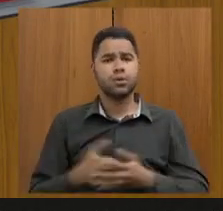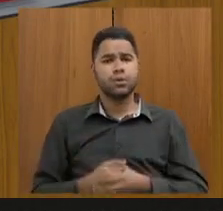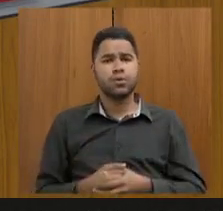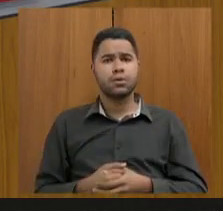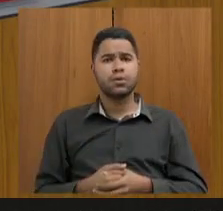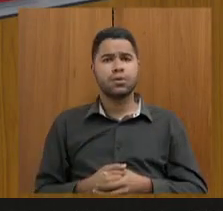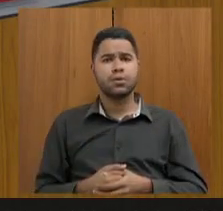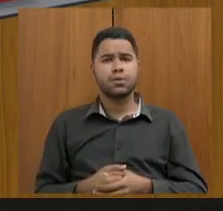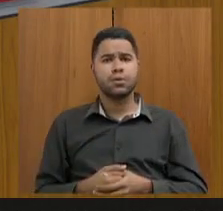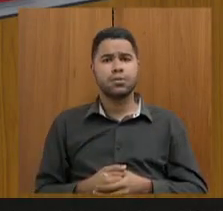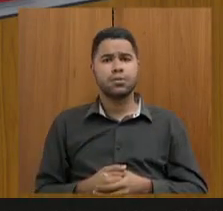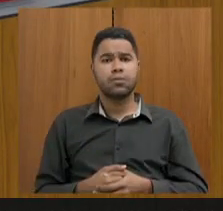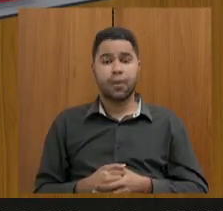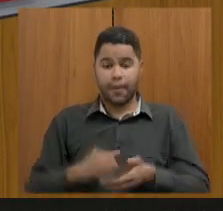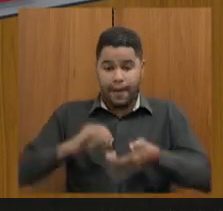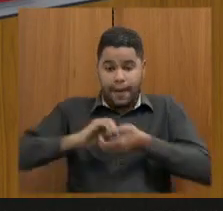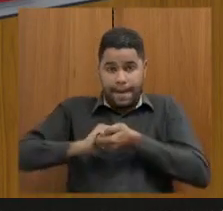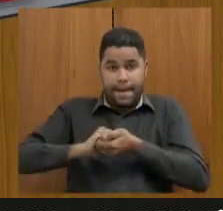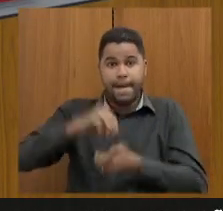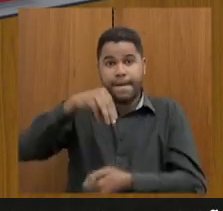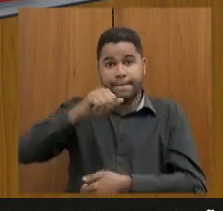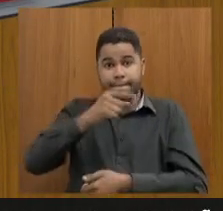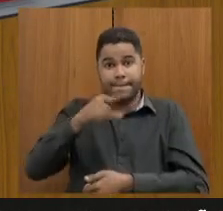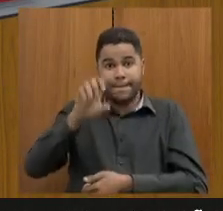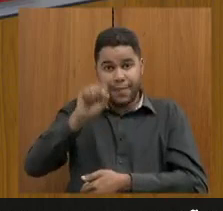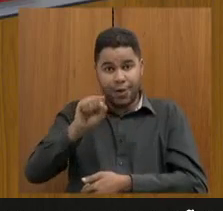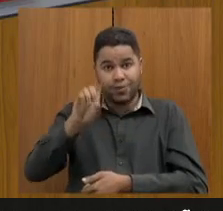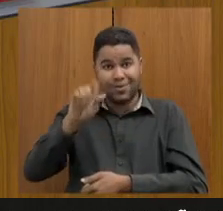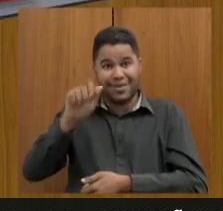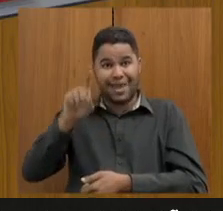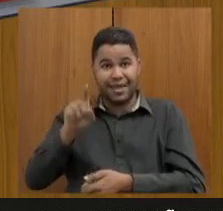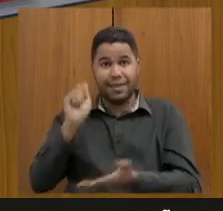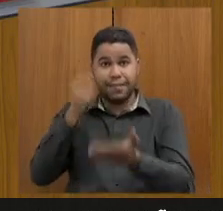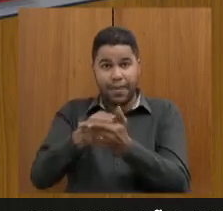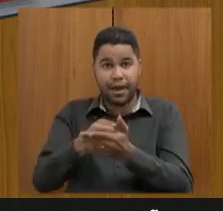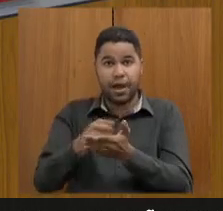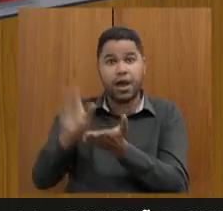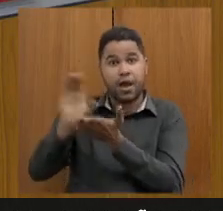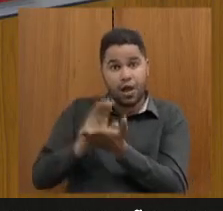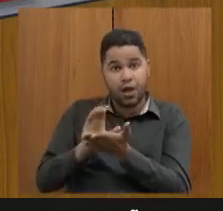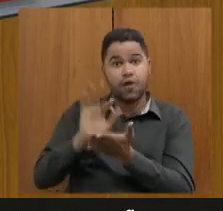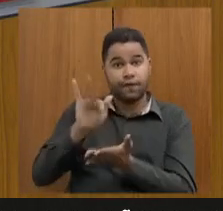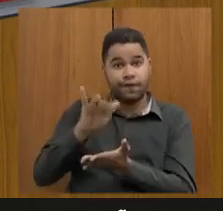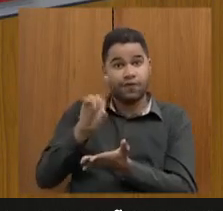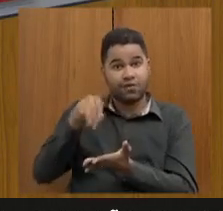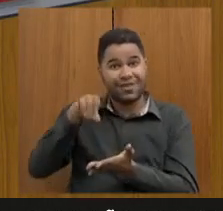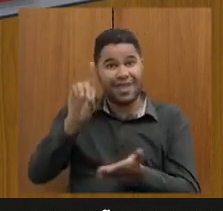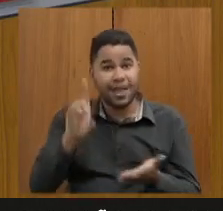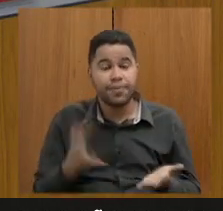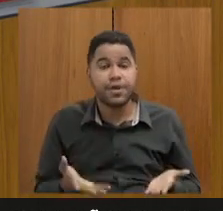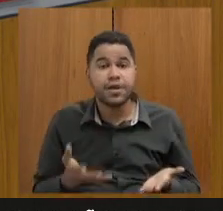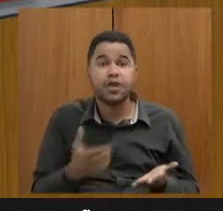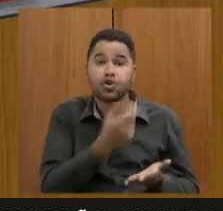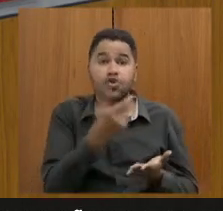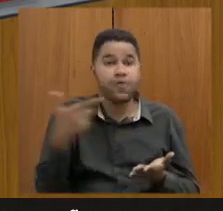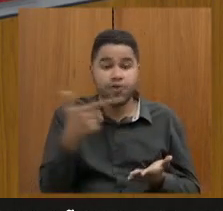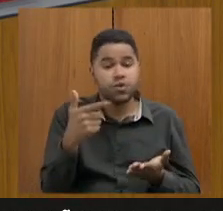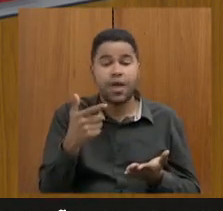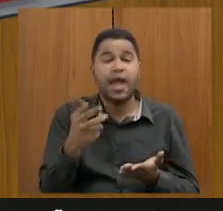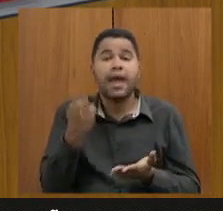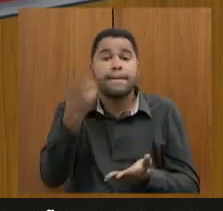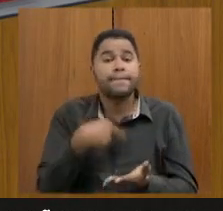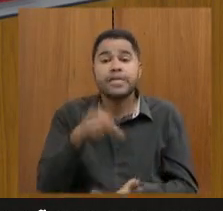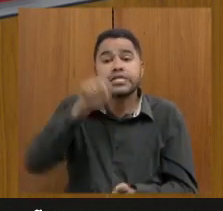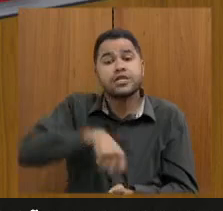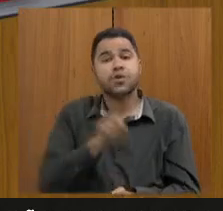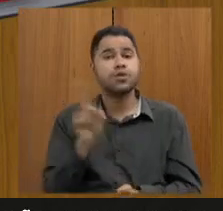Mãos dadas. Está sendo pago com recursos do Fundeb? Em 2022? Sim ou não? São respostas